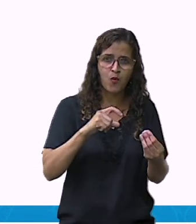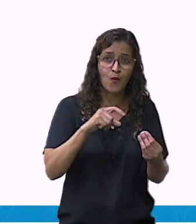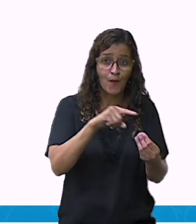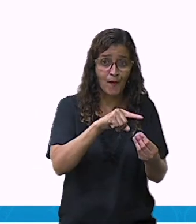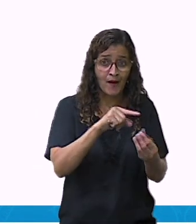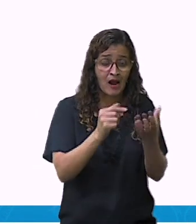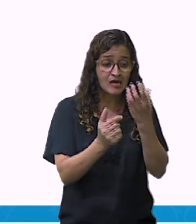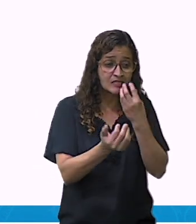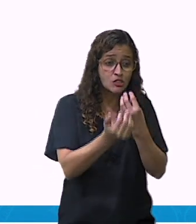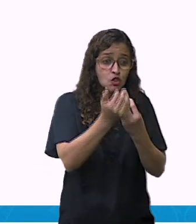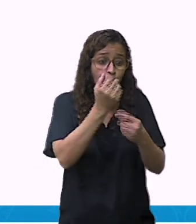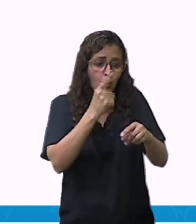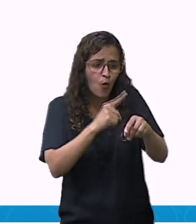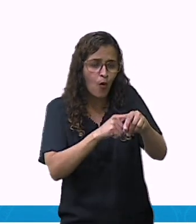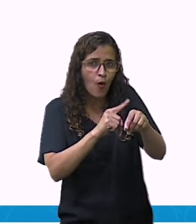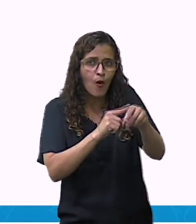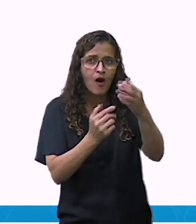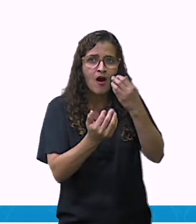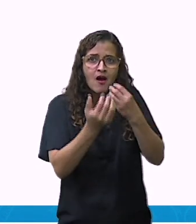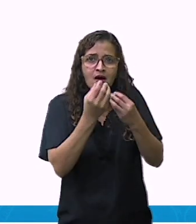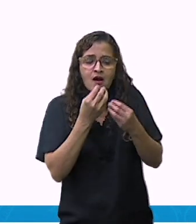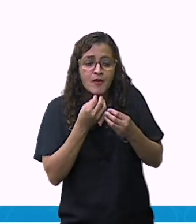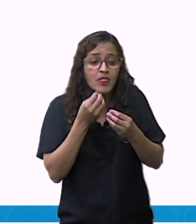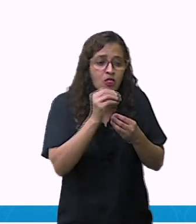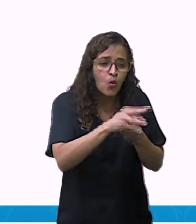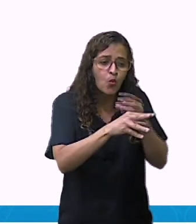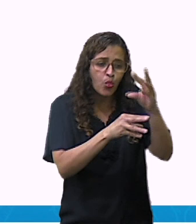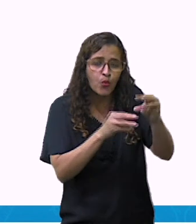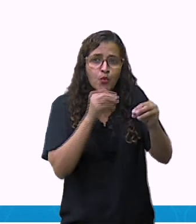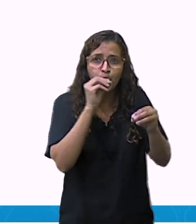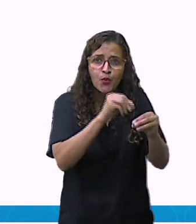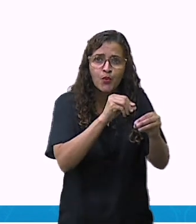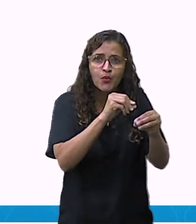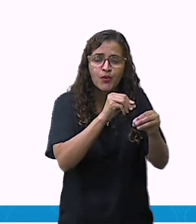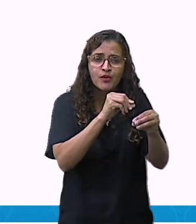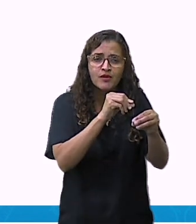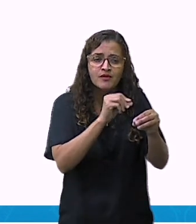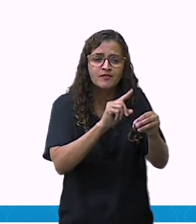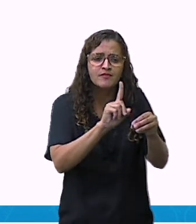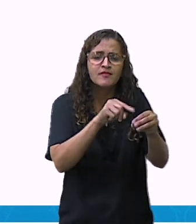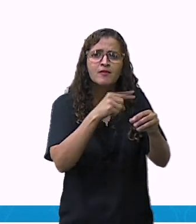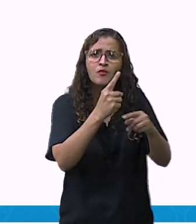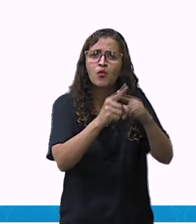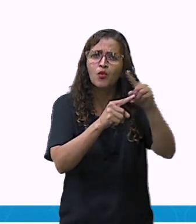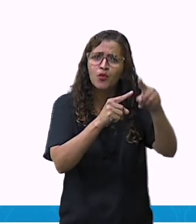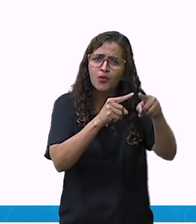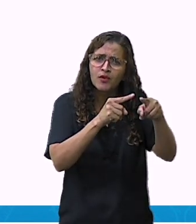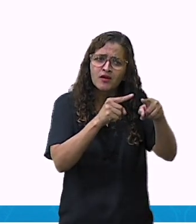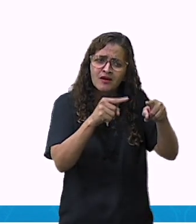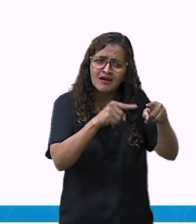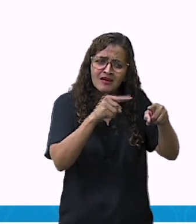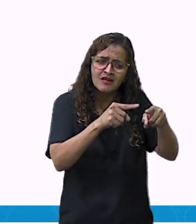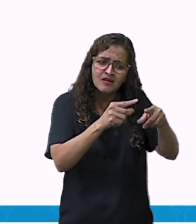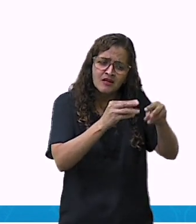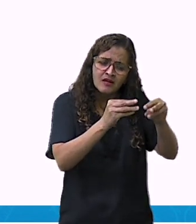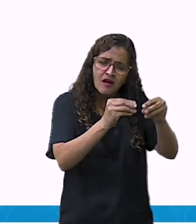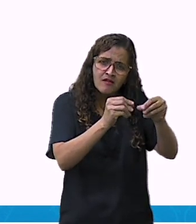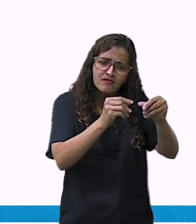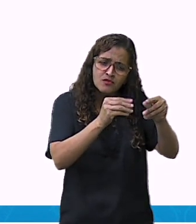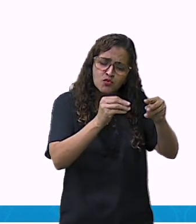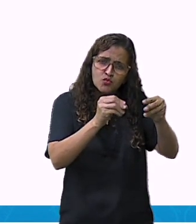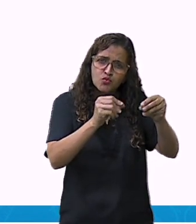digestivo e vai diminuindo, fazendo ficar em partículas menores.